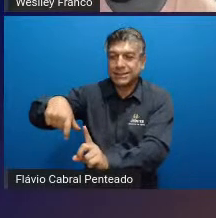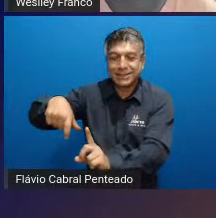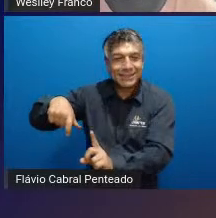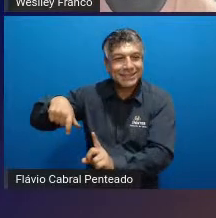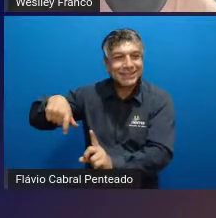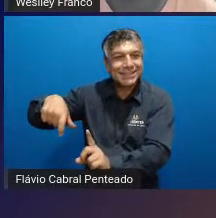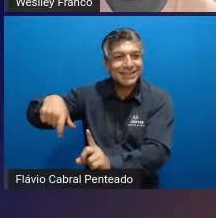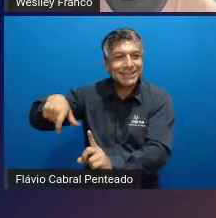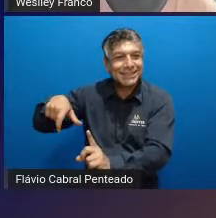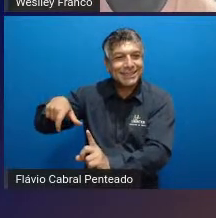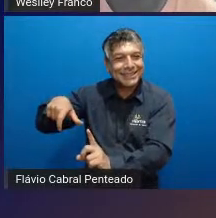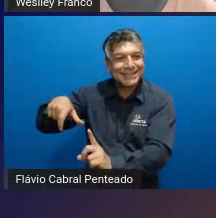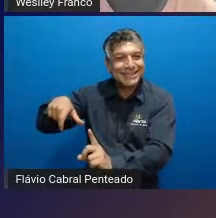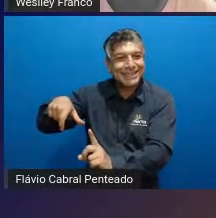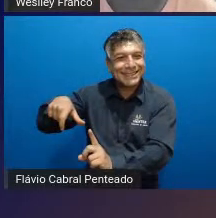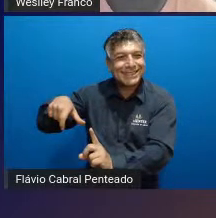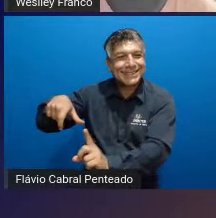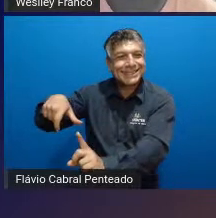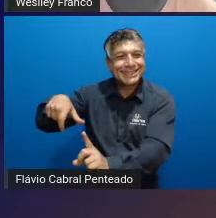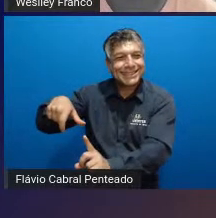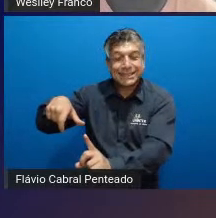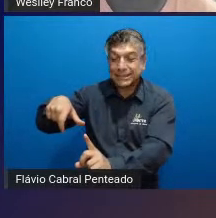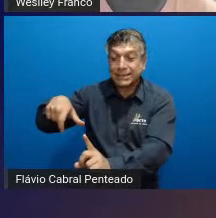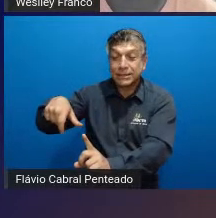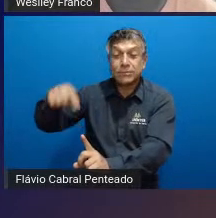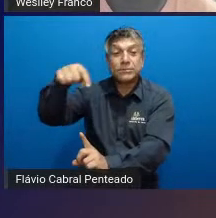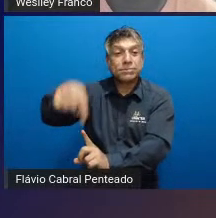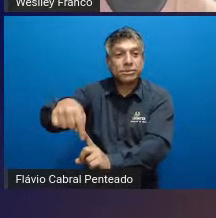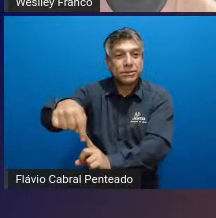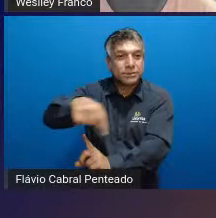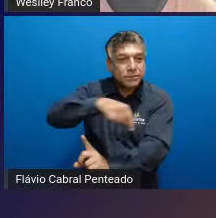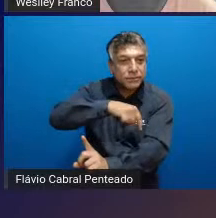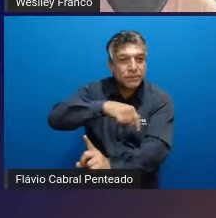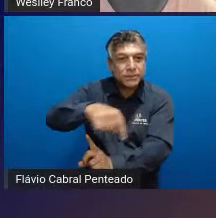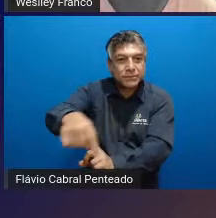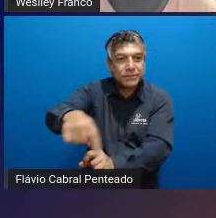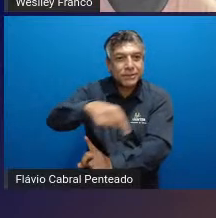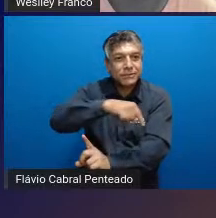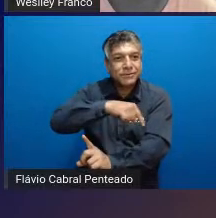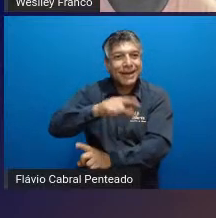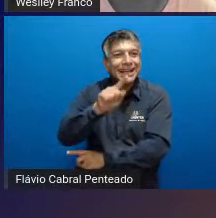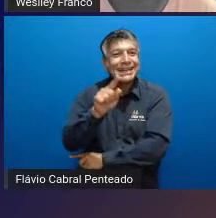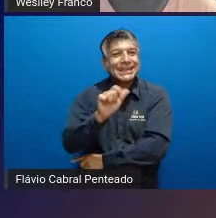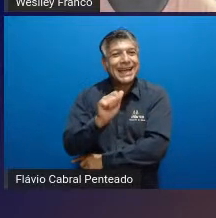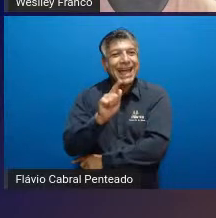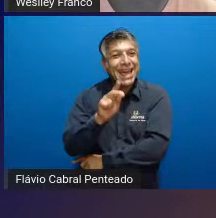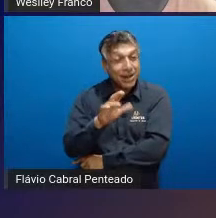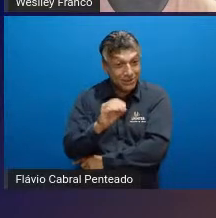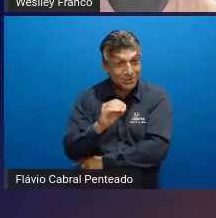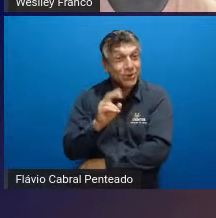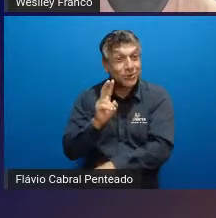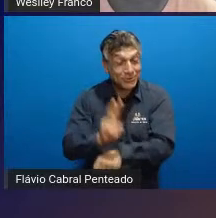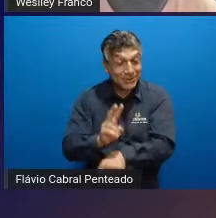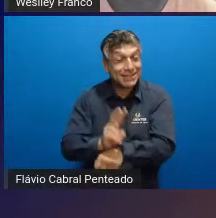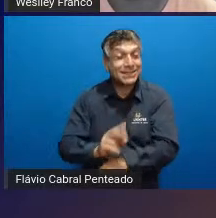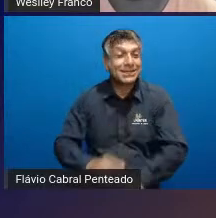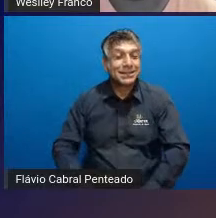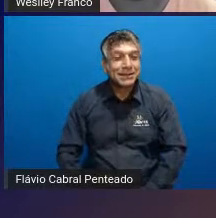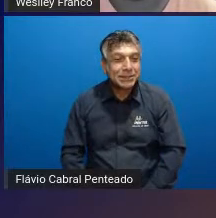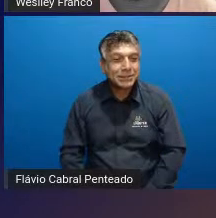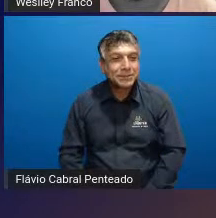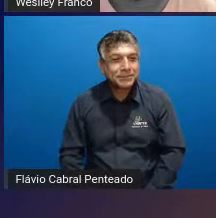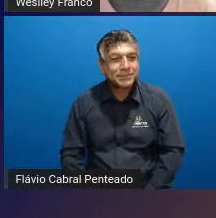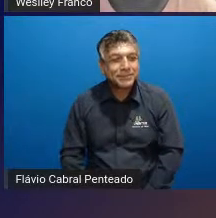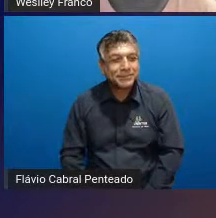dos guarda-redes né os goleiros por suas características defensivas tem uma menor atuação em outras zonas